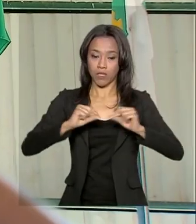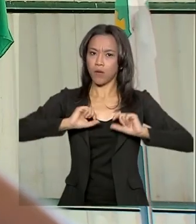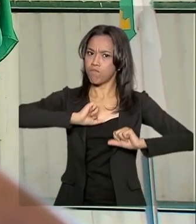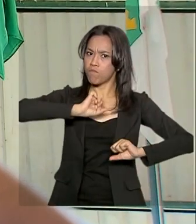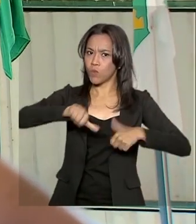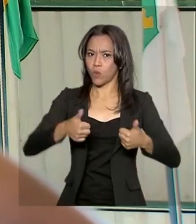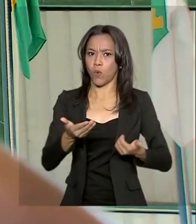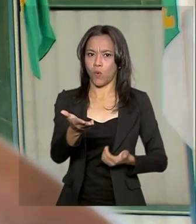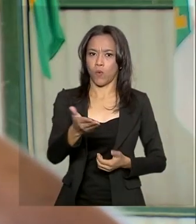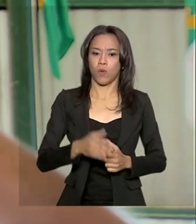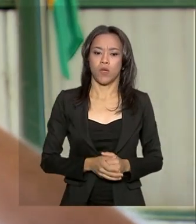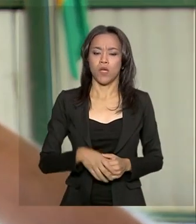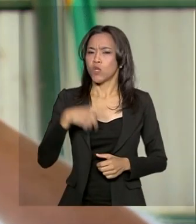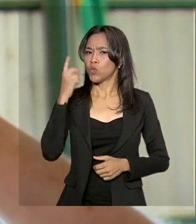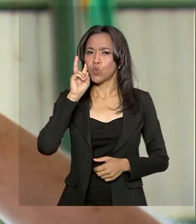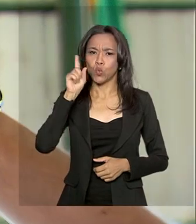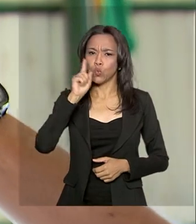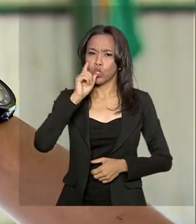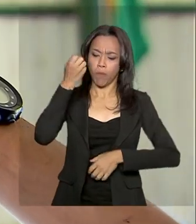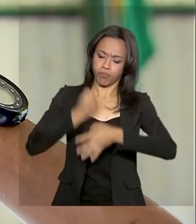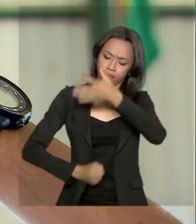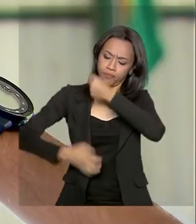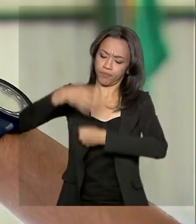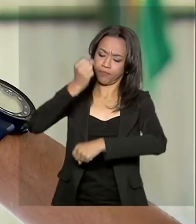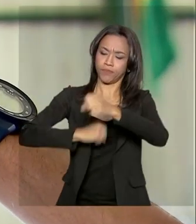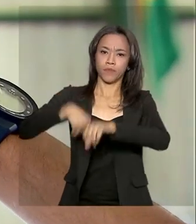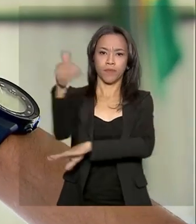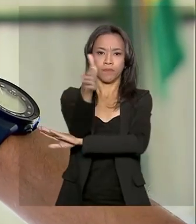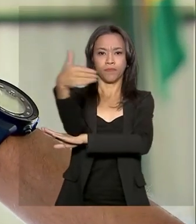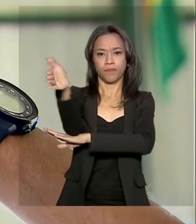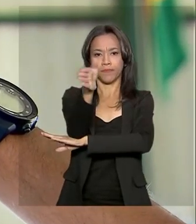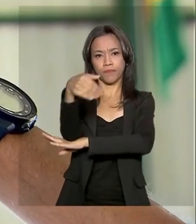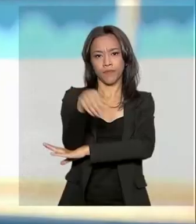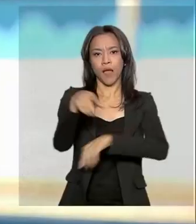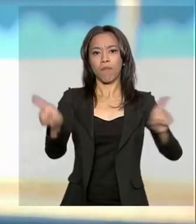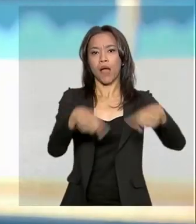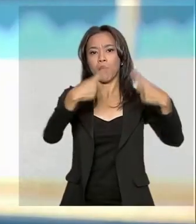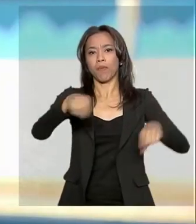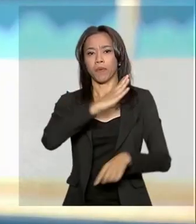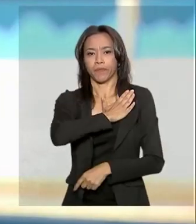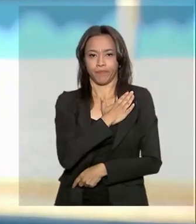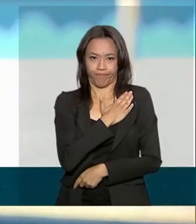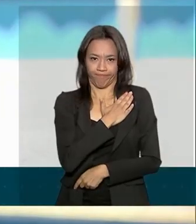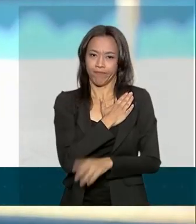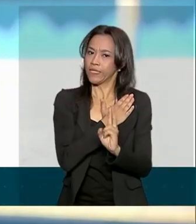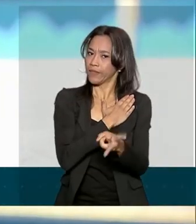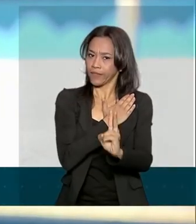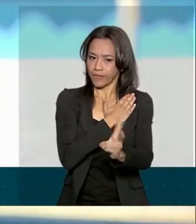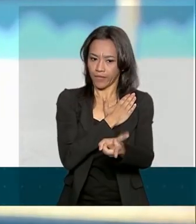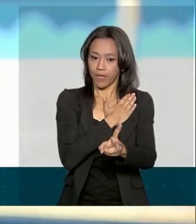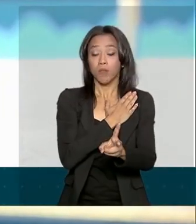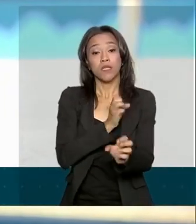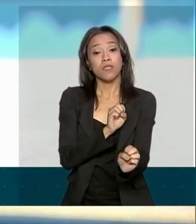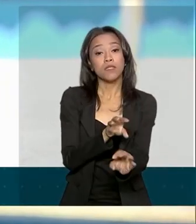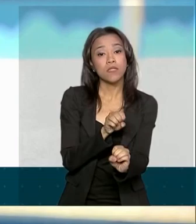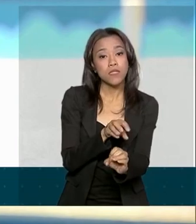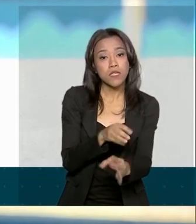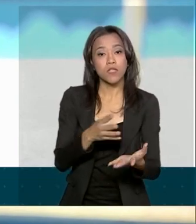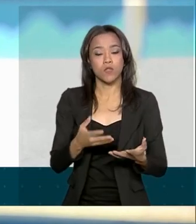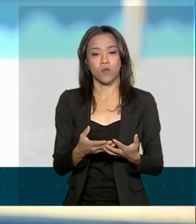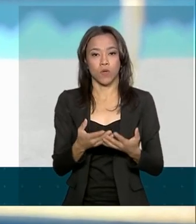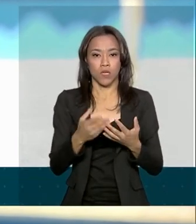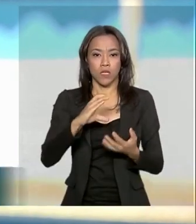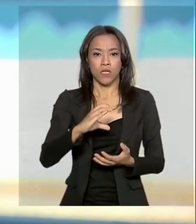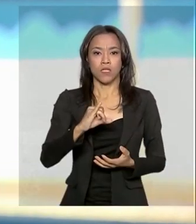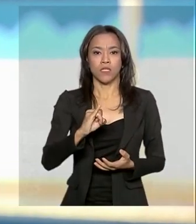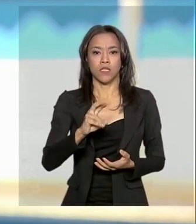Nós fazemos o achamento da bandeira todos os dias com o hino nacional. Damos aula de ordem unida, de noção de civismo, né,